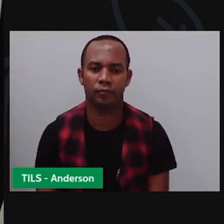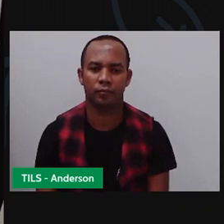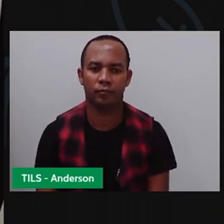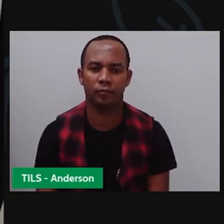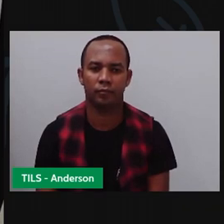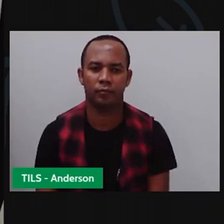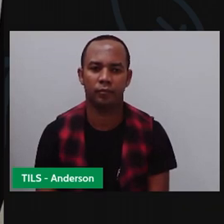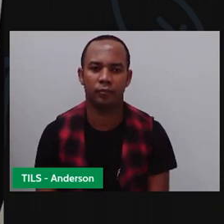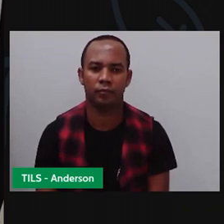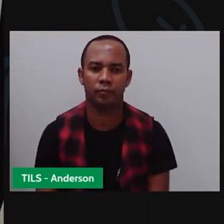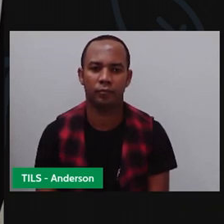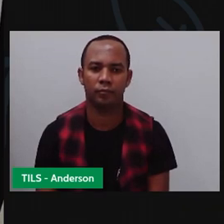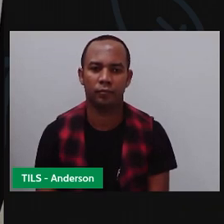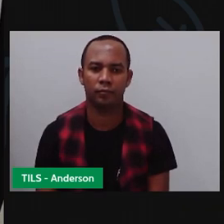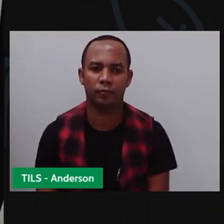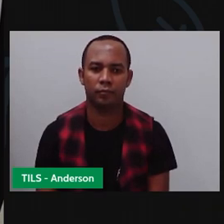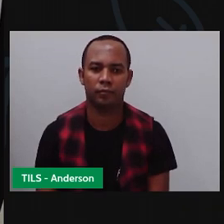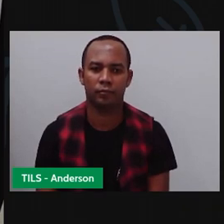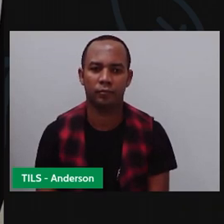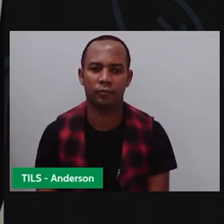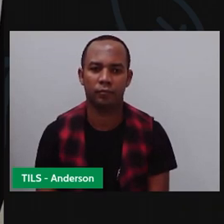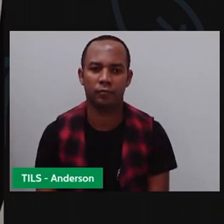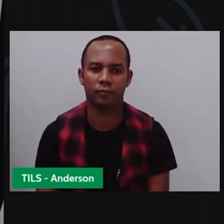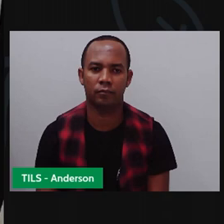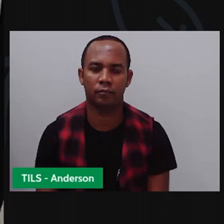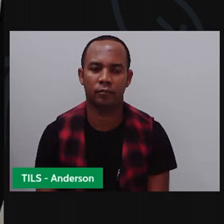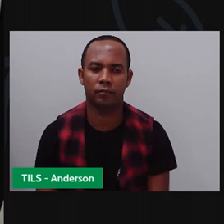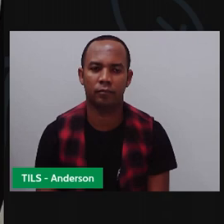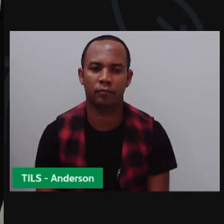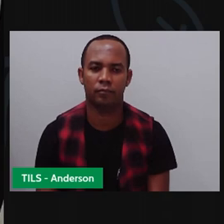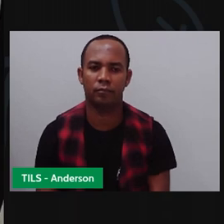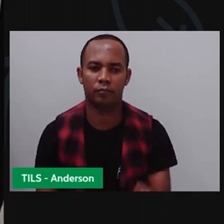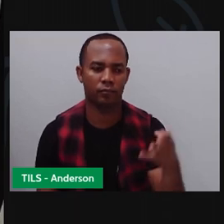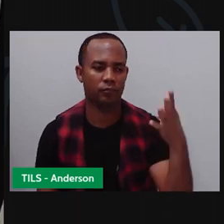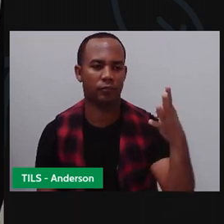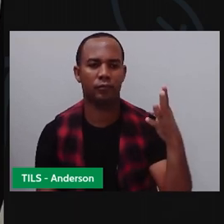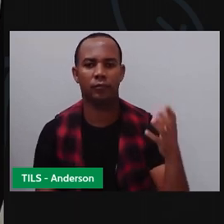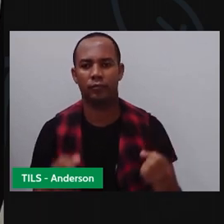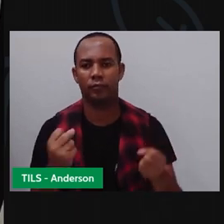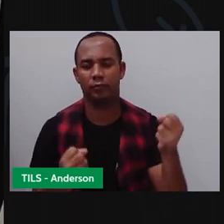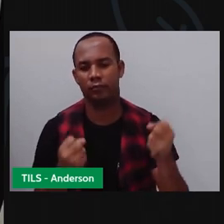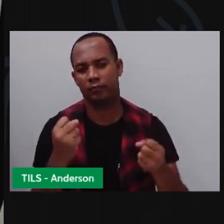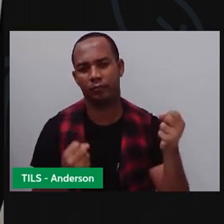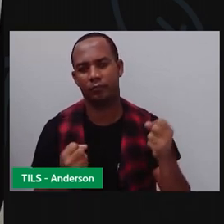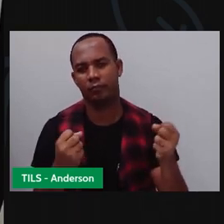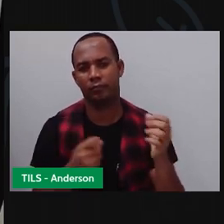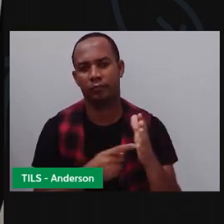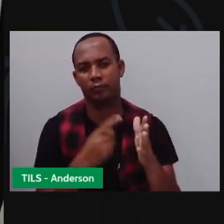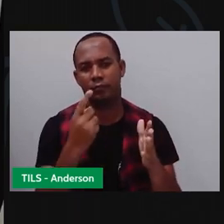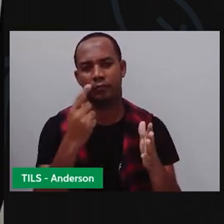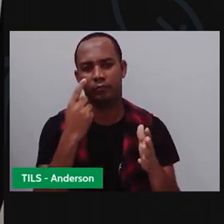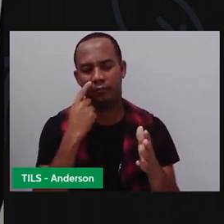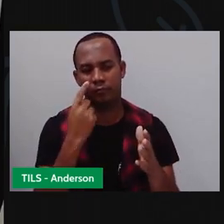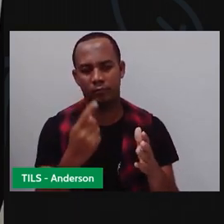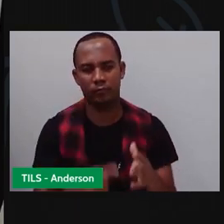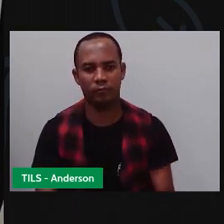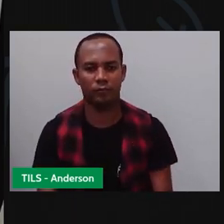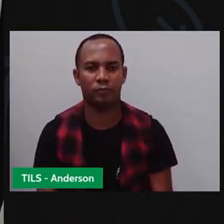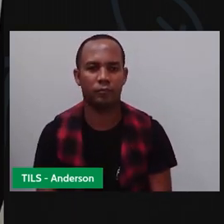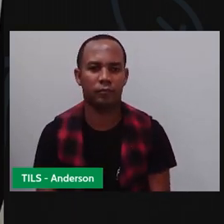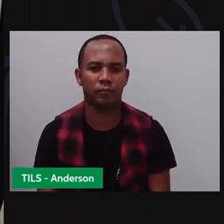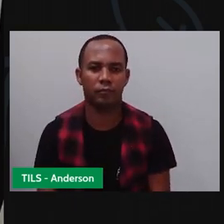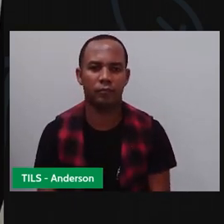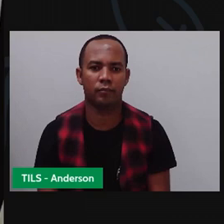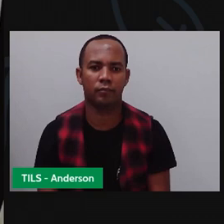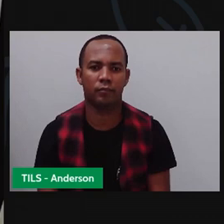representa o quê? Um pneu. Então, eu já tenho o meu primeiro carro, não é isso? Com os quatro. Vou desenhar o meu segundo carro aqui